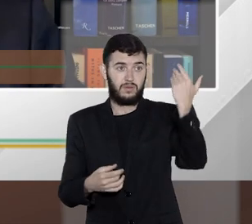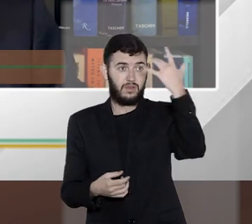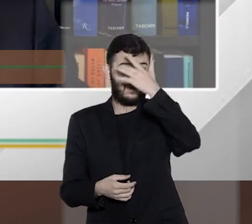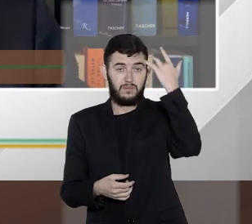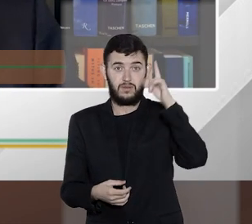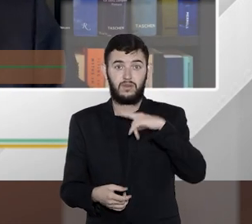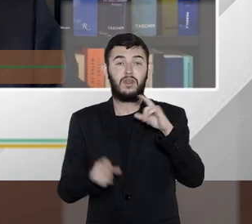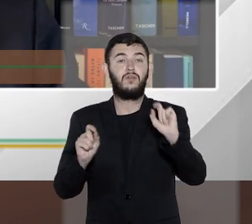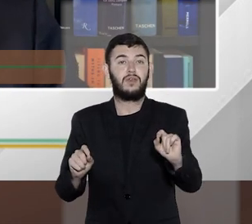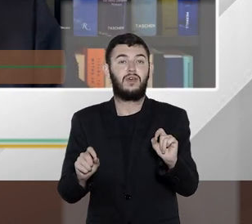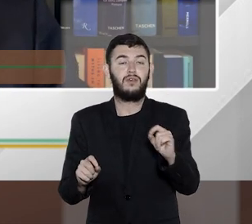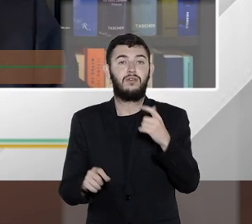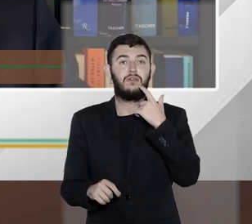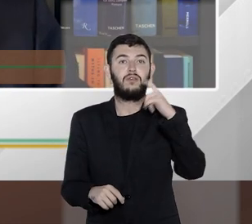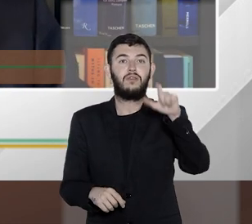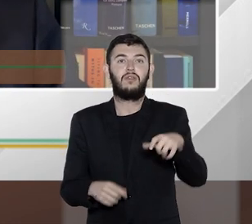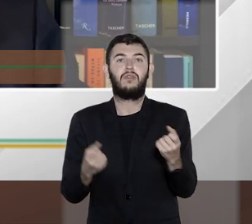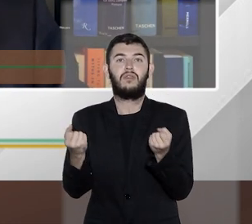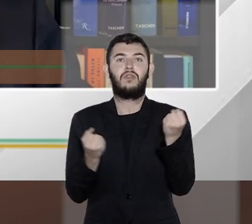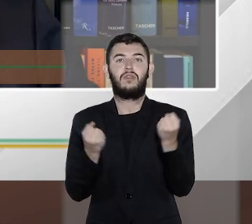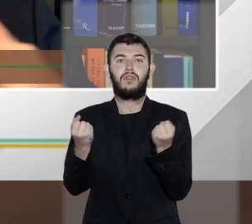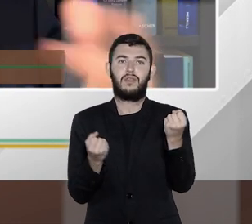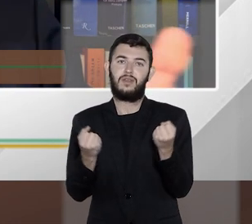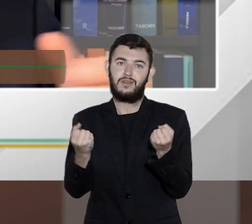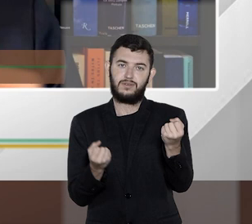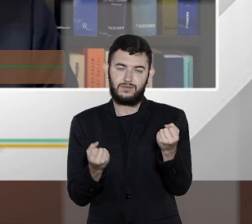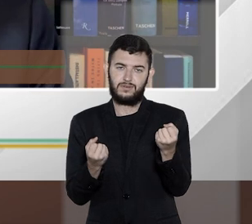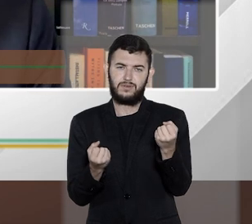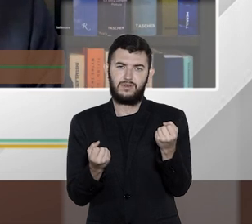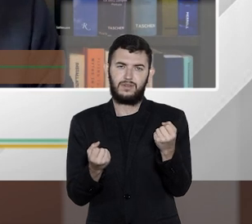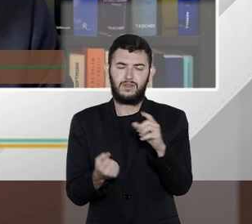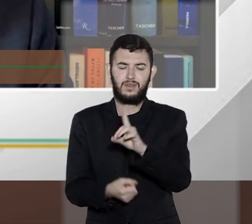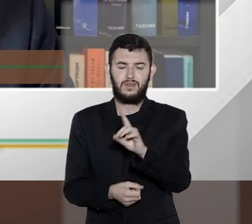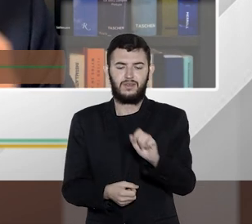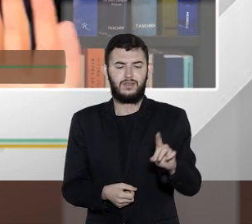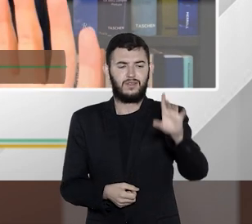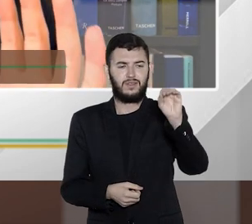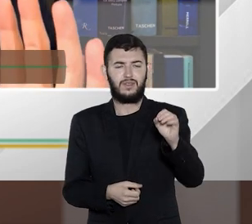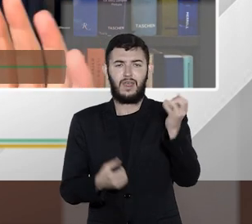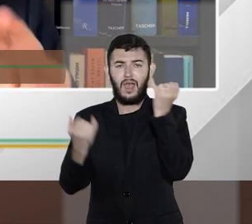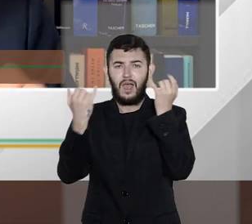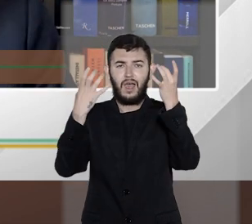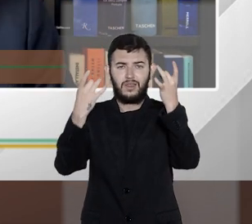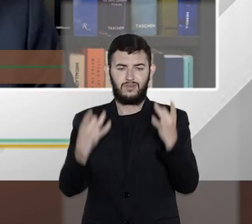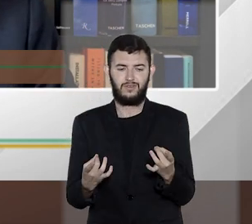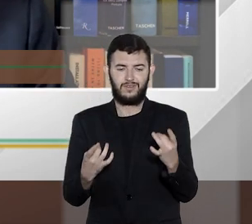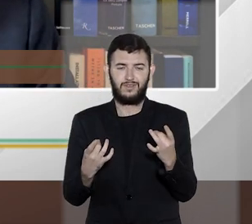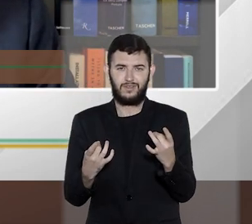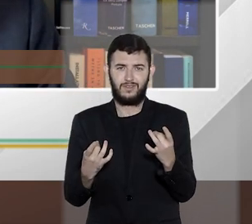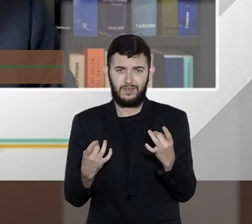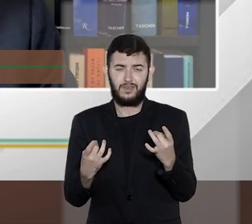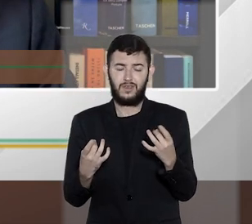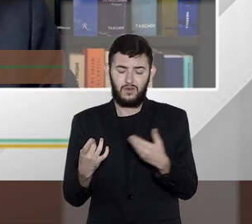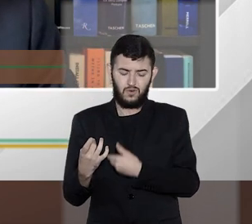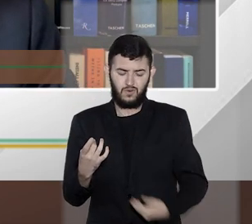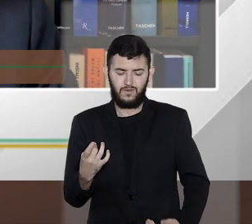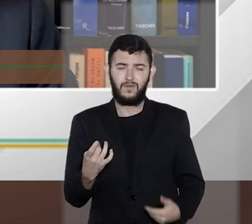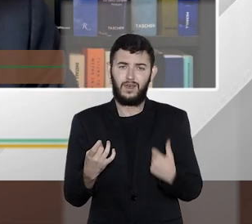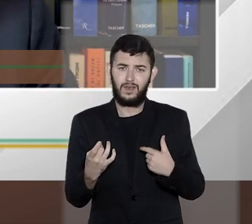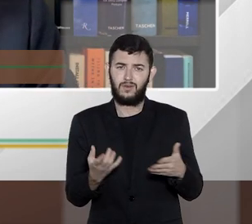que tinham carteira de motorista e, enfim, os dados armazenados no poder público, que eu acho que esse cheque em branco não pode acontecer.